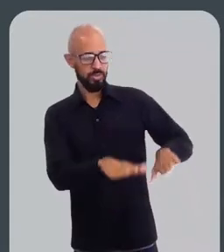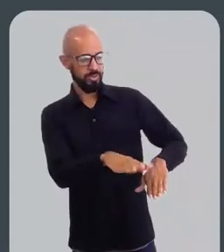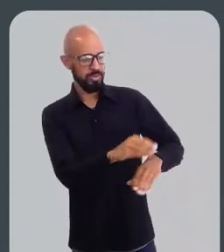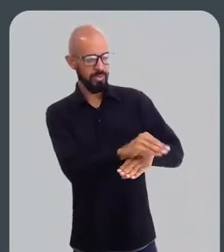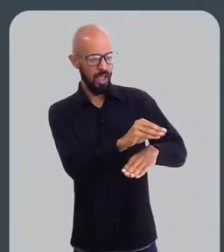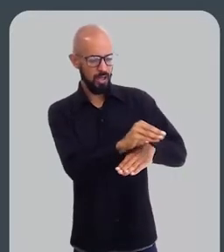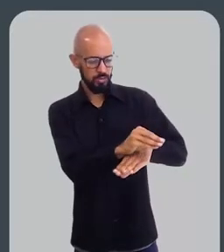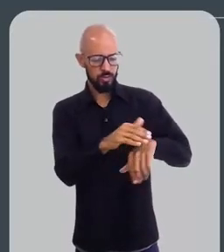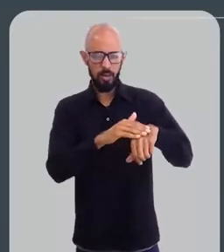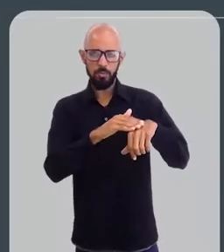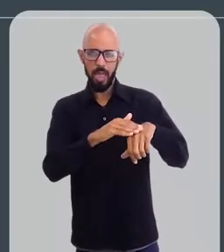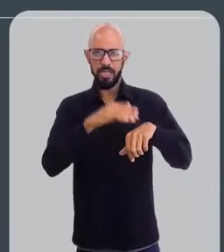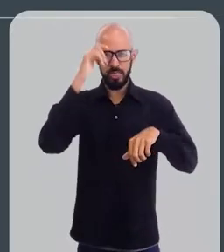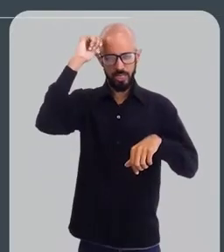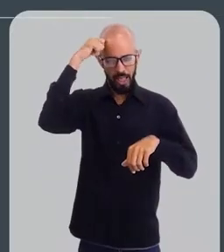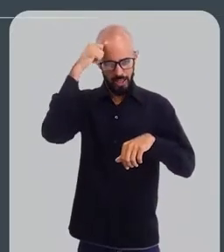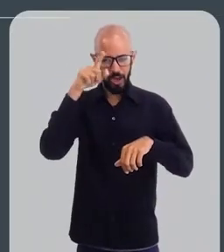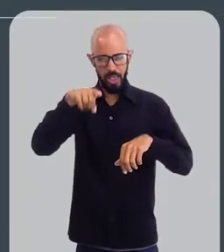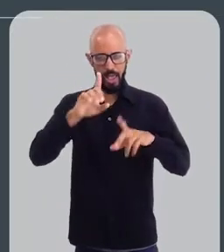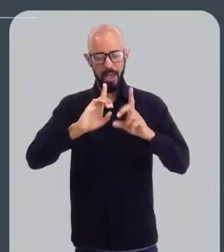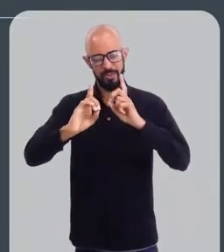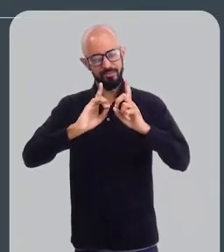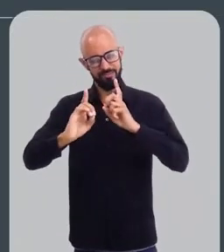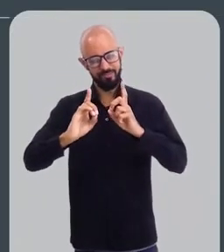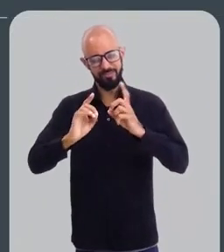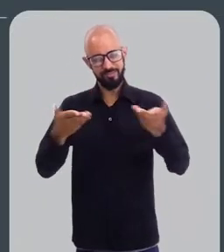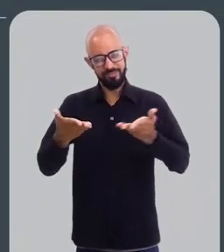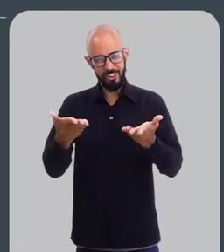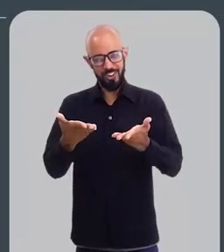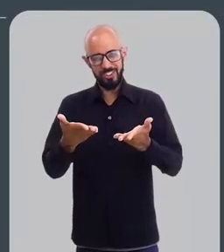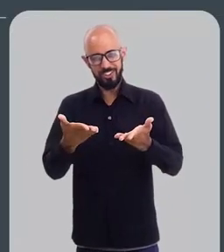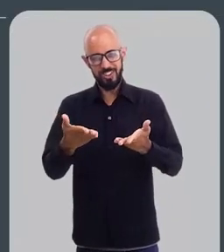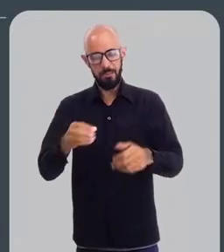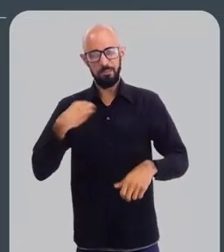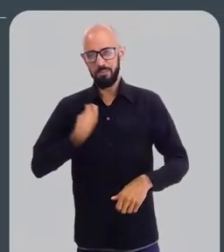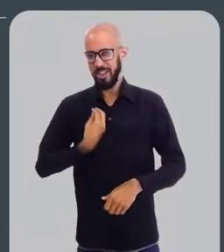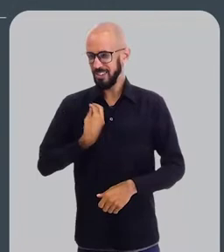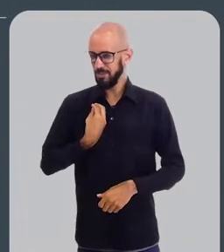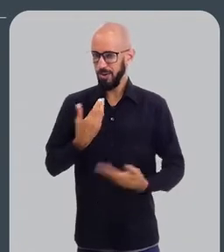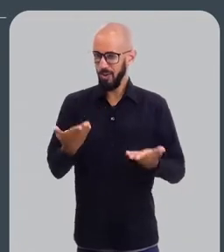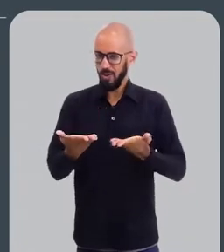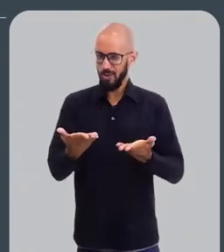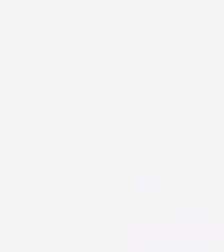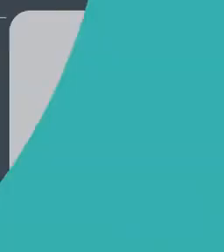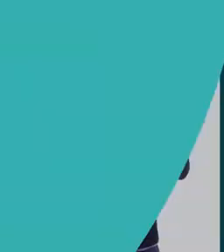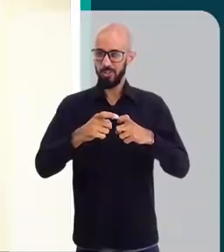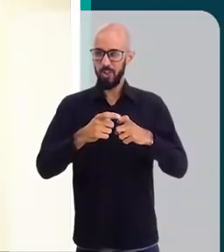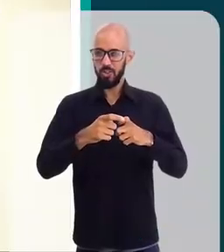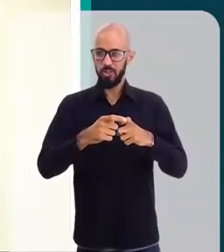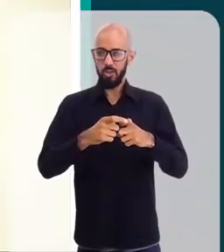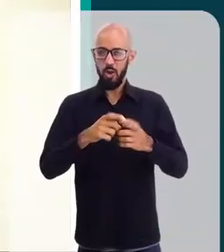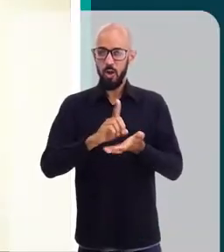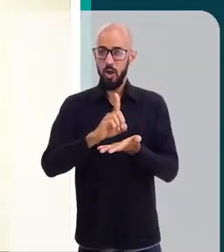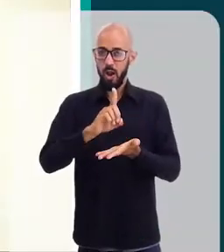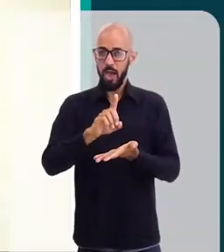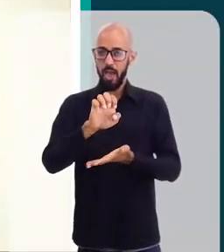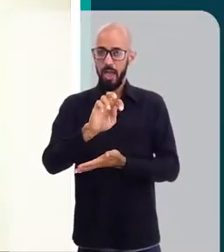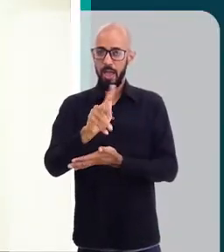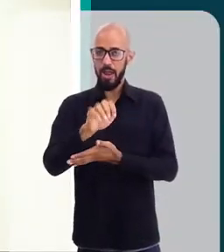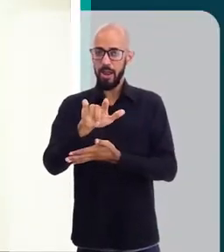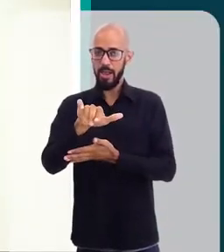Cuidados com a pele negra é o tema do nosso bate-papo de hoje. Participam da nossa roda de conversa a doutora Eliana Chagas,